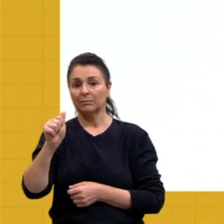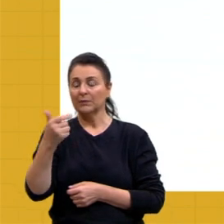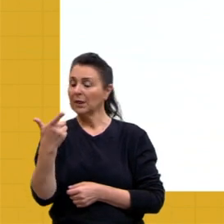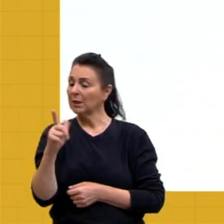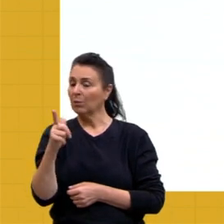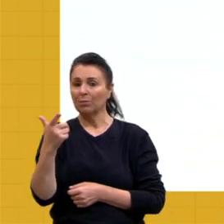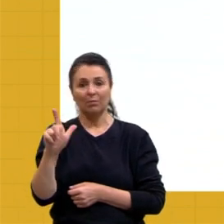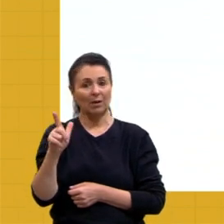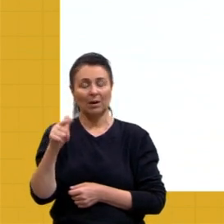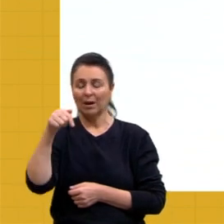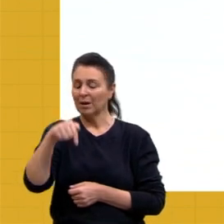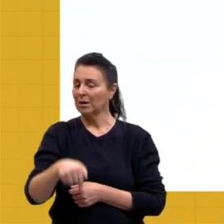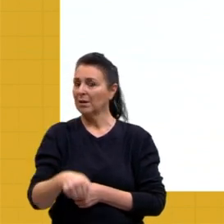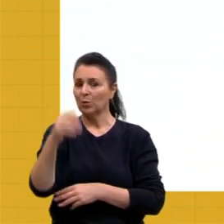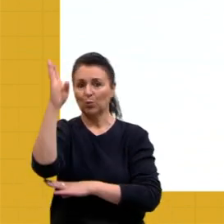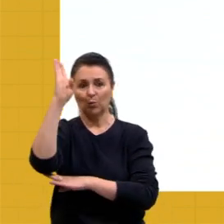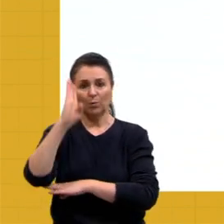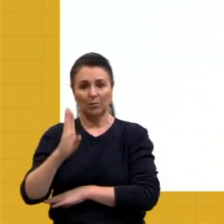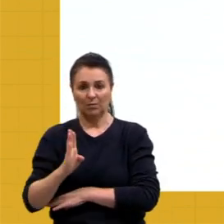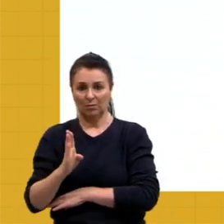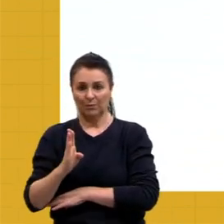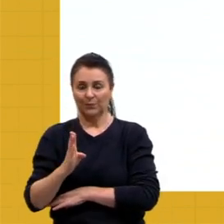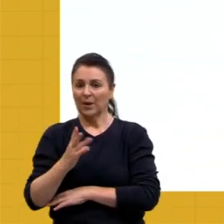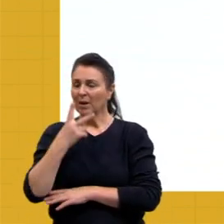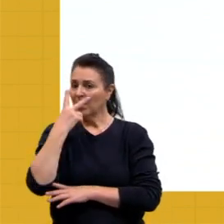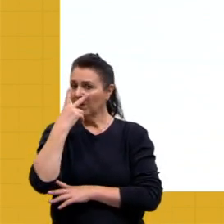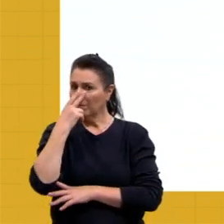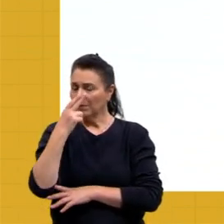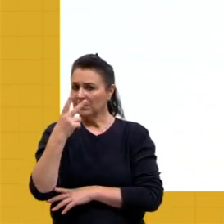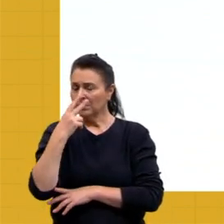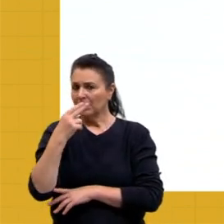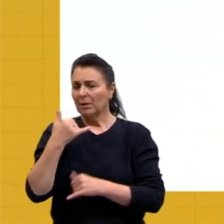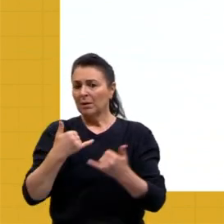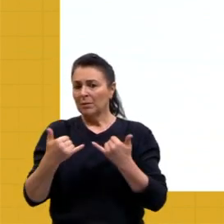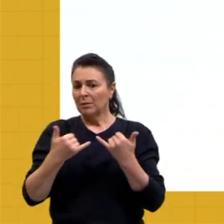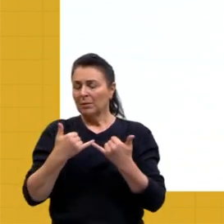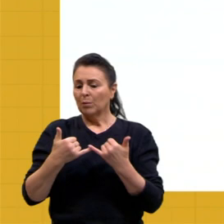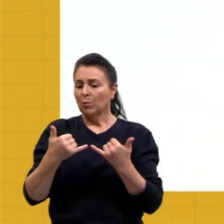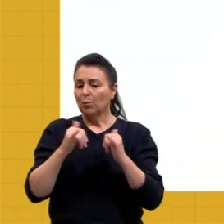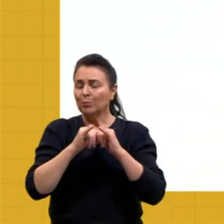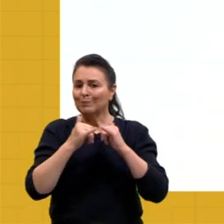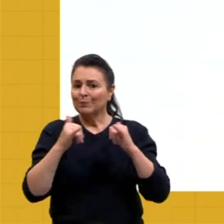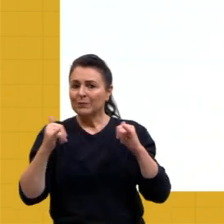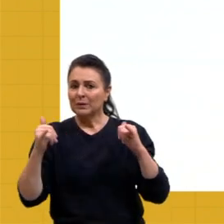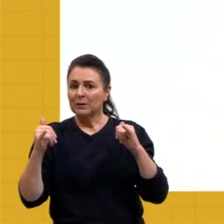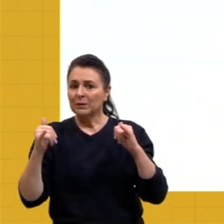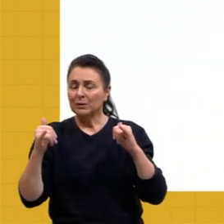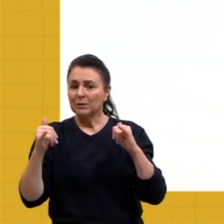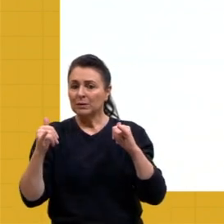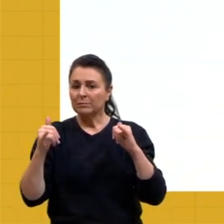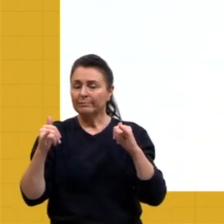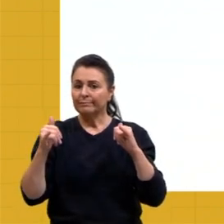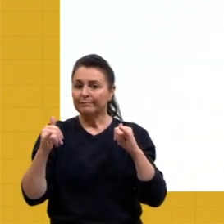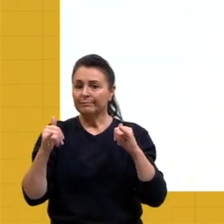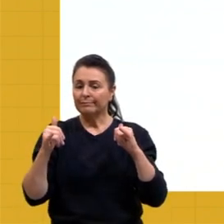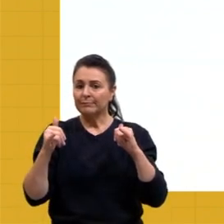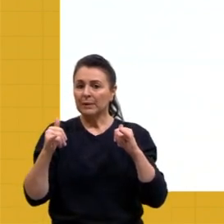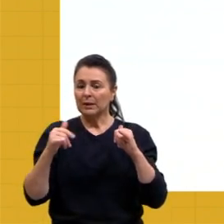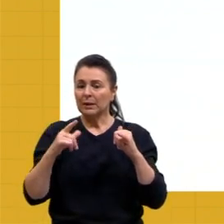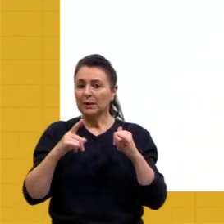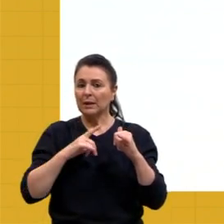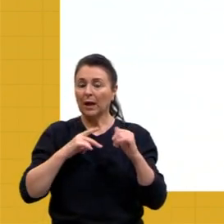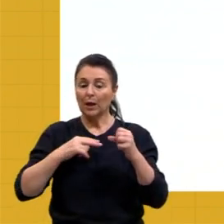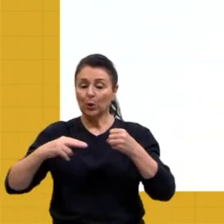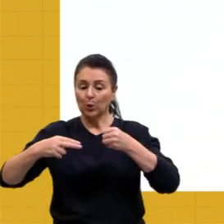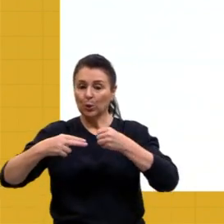agorizada geotérmica. Então, ela é muito parecida, por exemplo, com energias da nuclear.